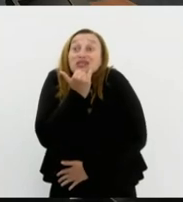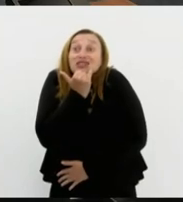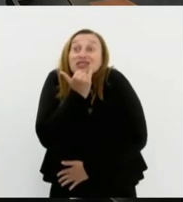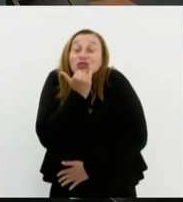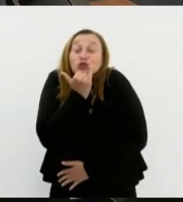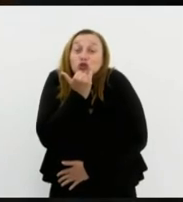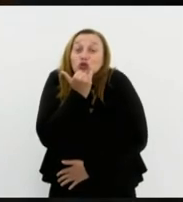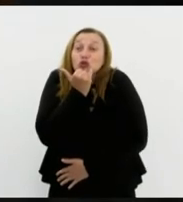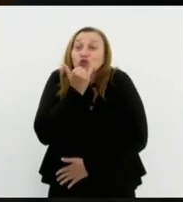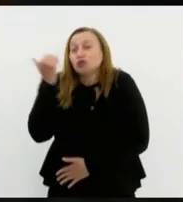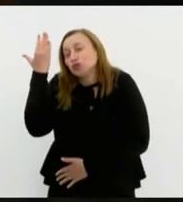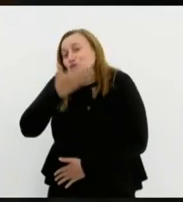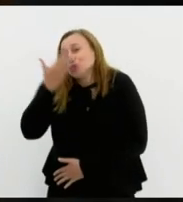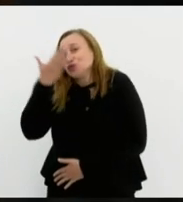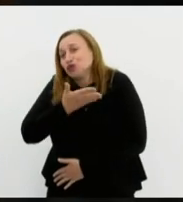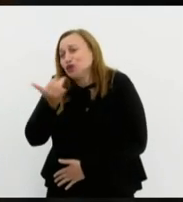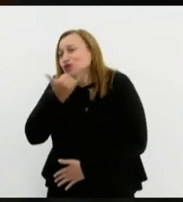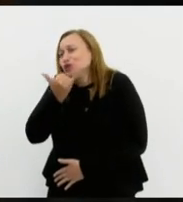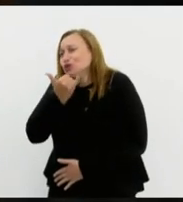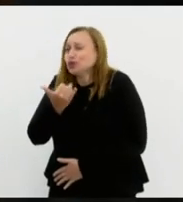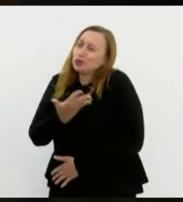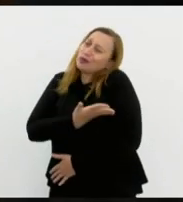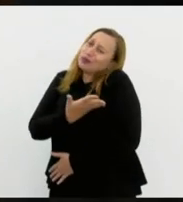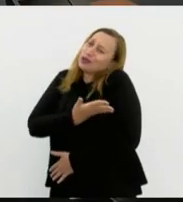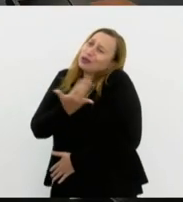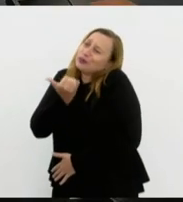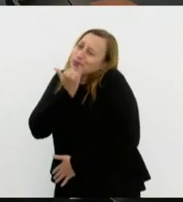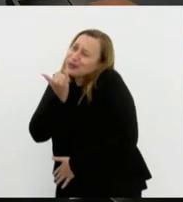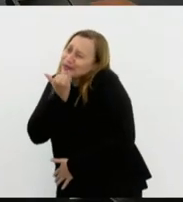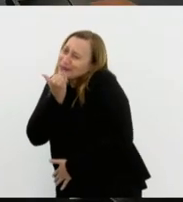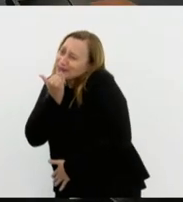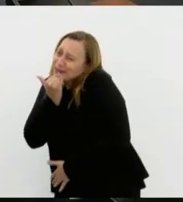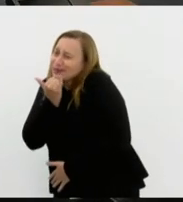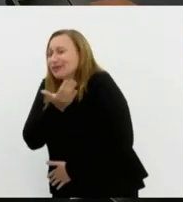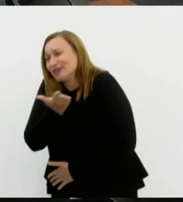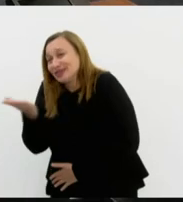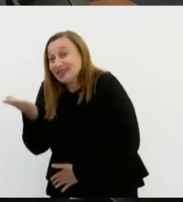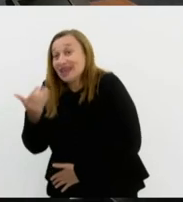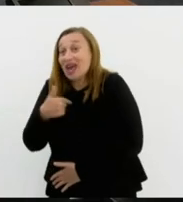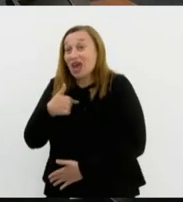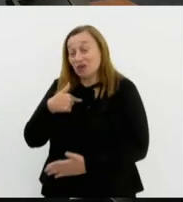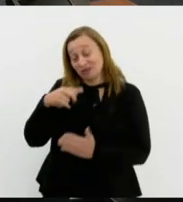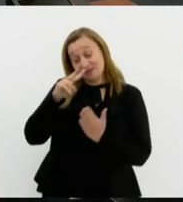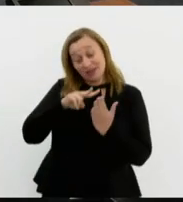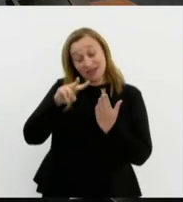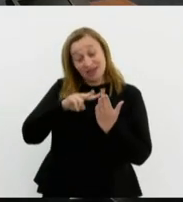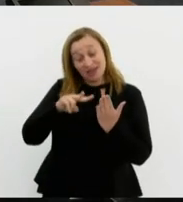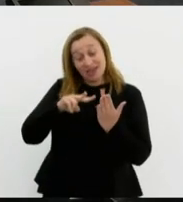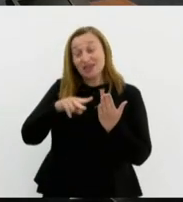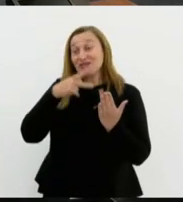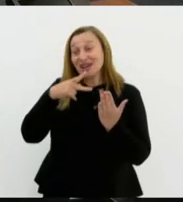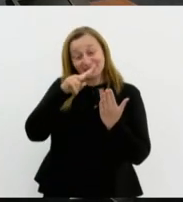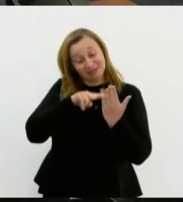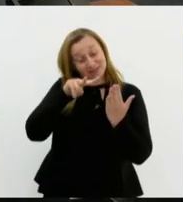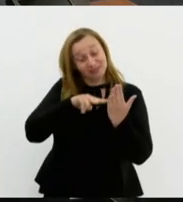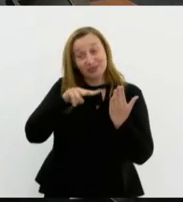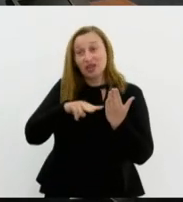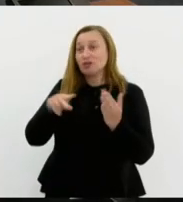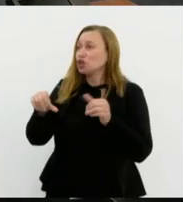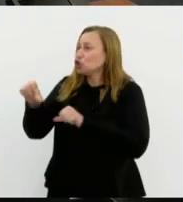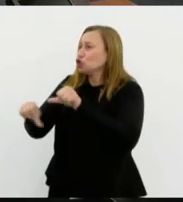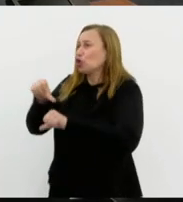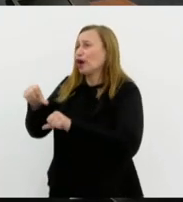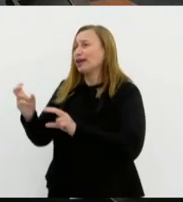o desculpa, meus amigos, peço perdão a vossas excelências, eu estava aqui, vossas excelências, trocaram de